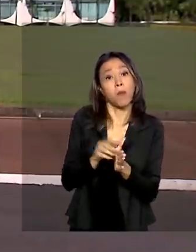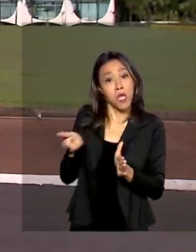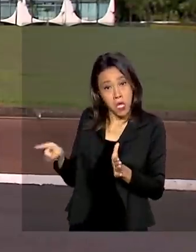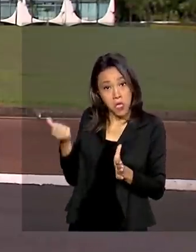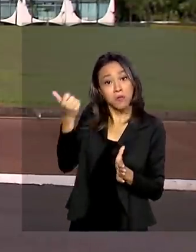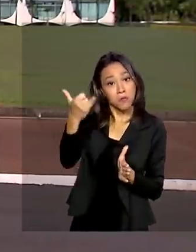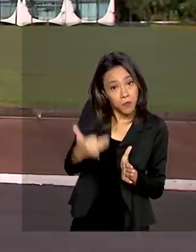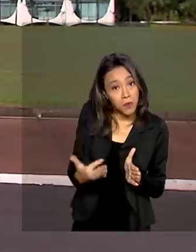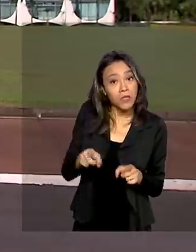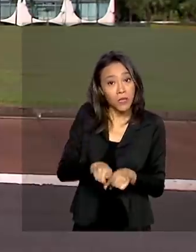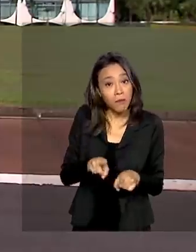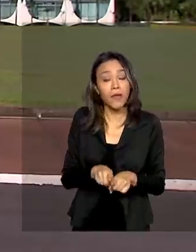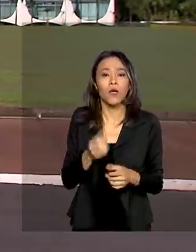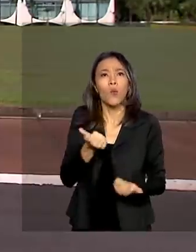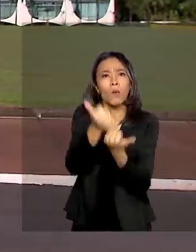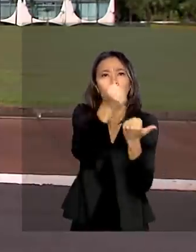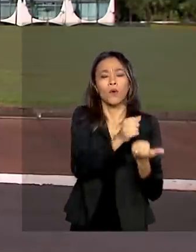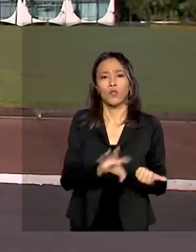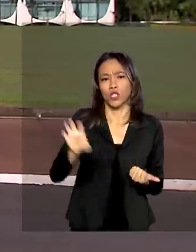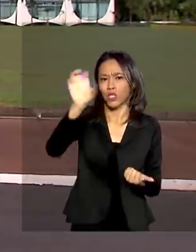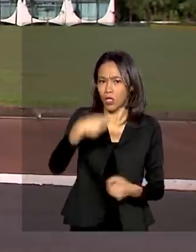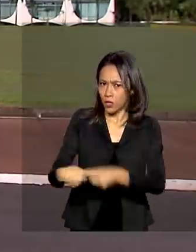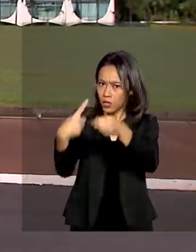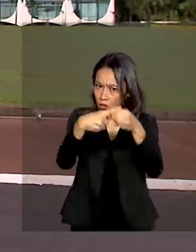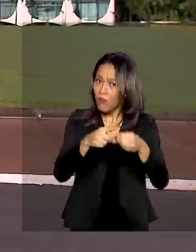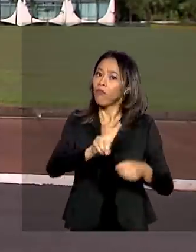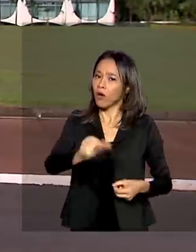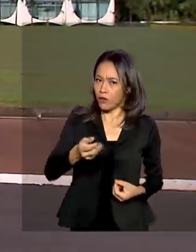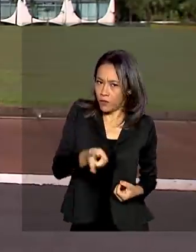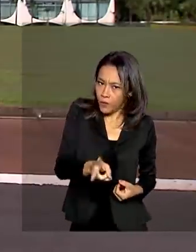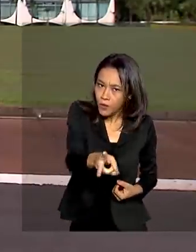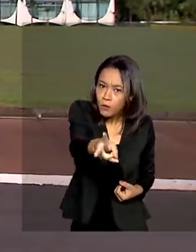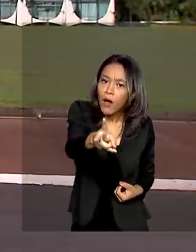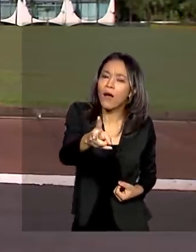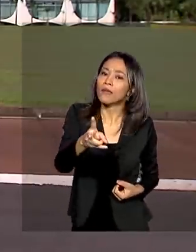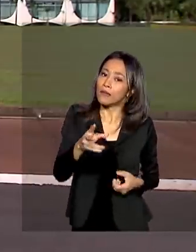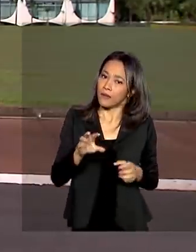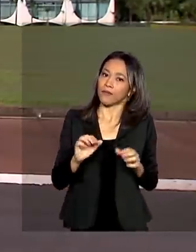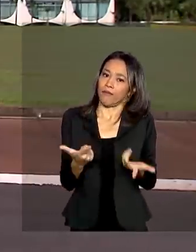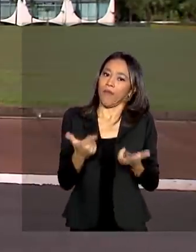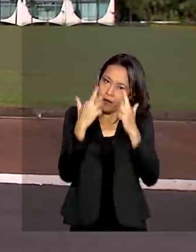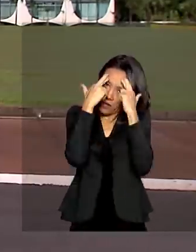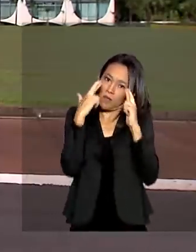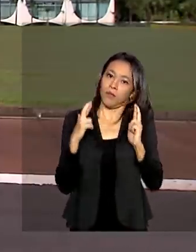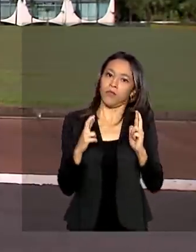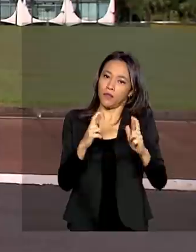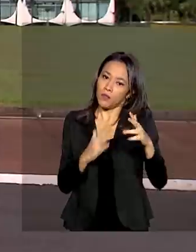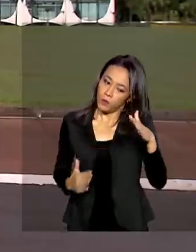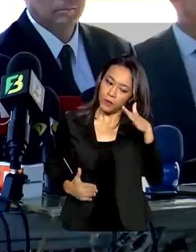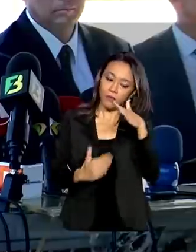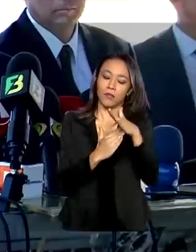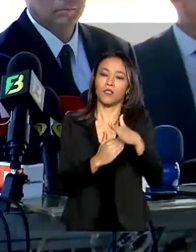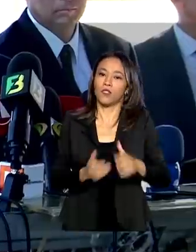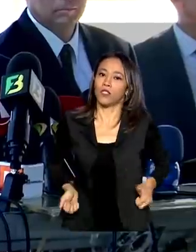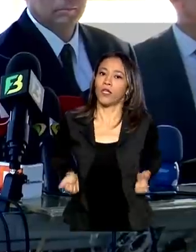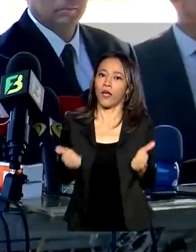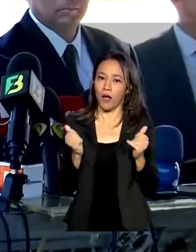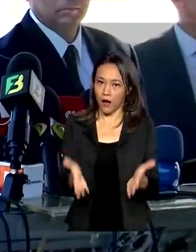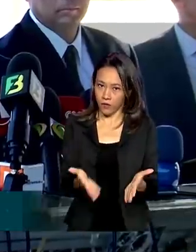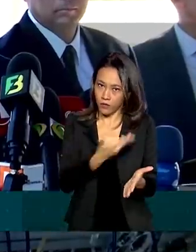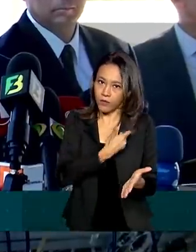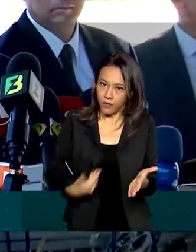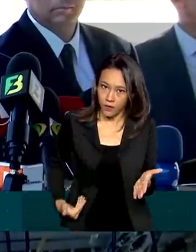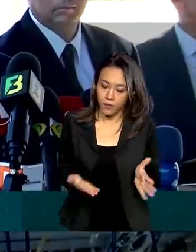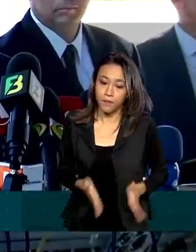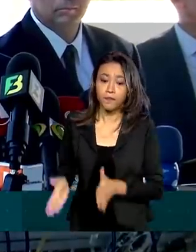que o auxílio a estados e municípios vai continuar, sem desrespeitar o teto de gastos públicos. Se faltasse dinheiro